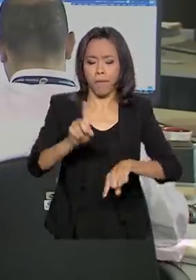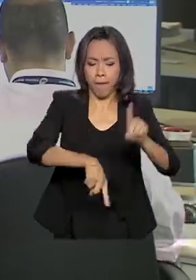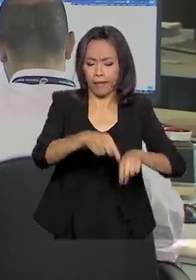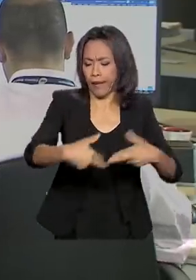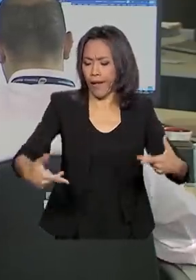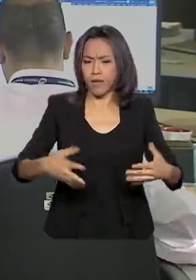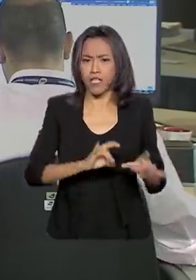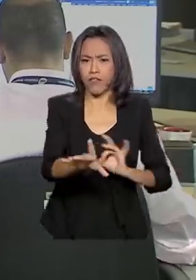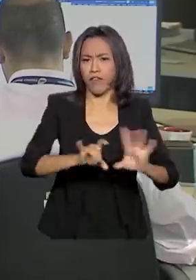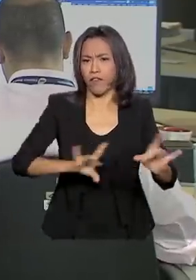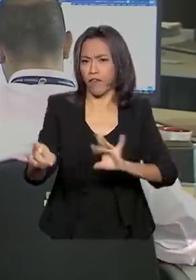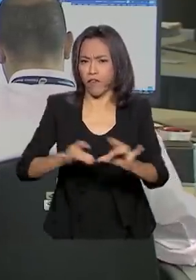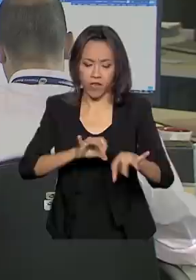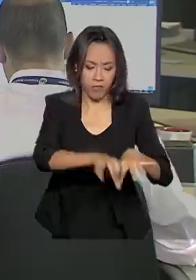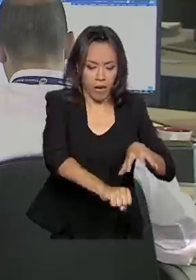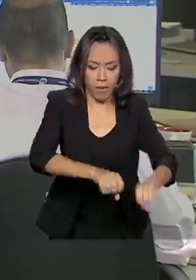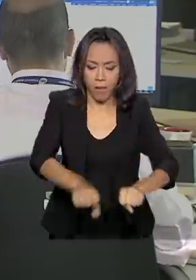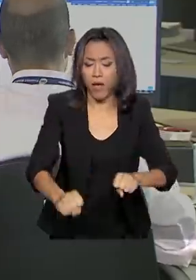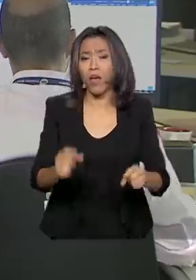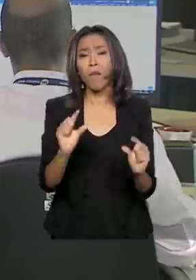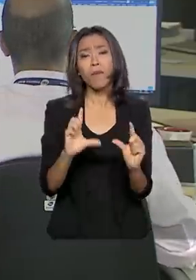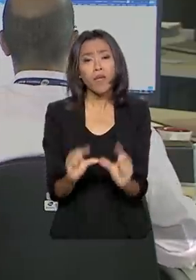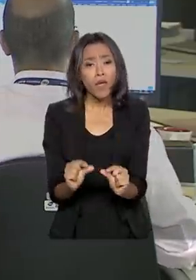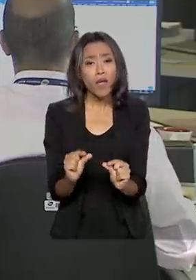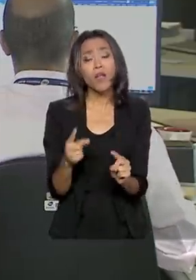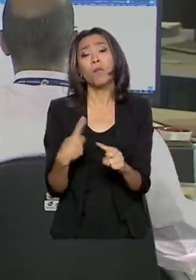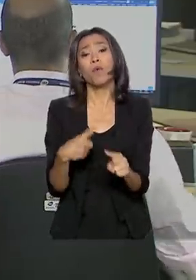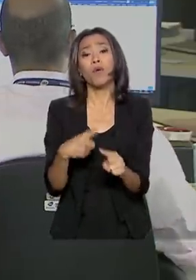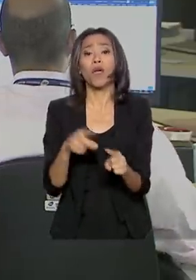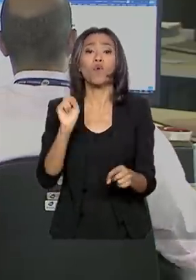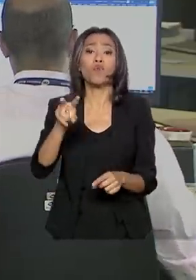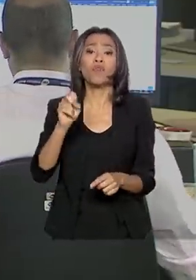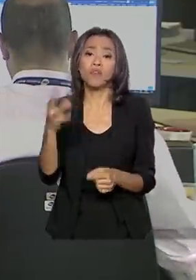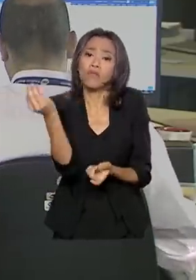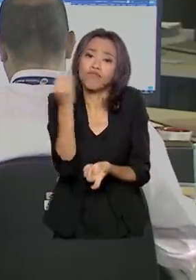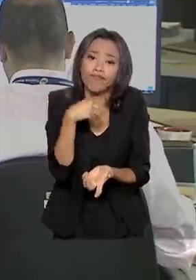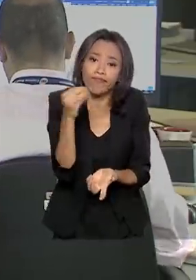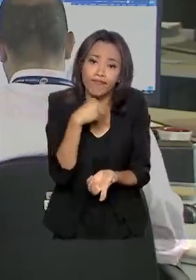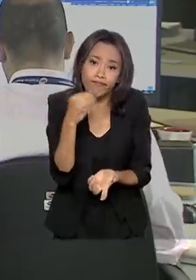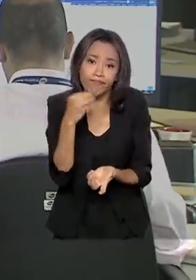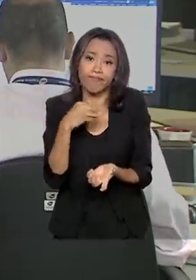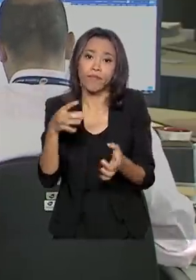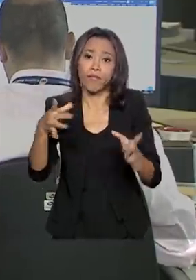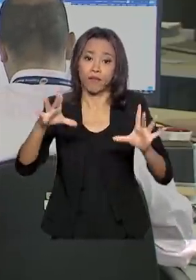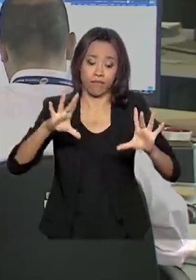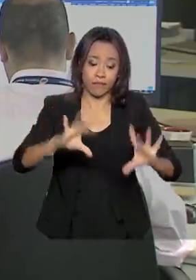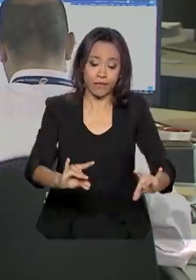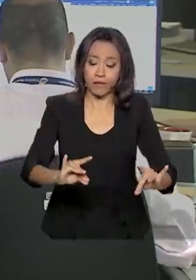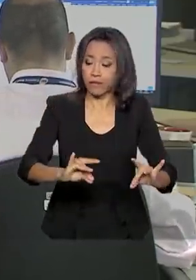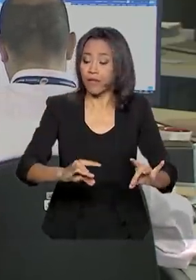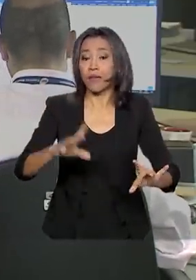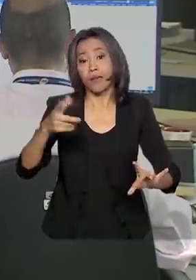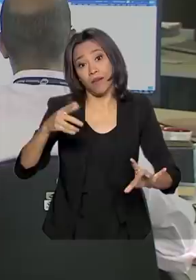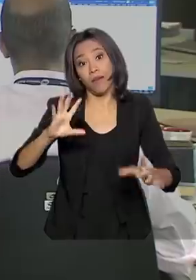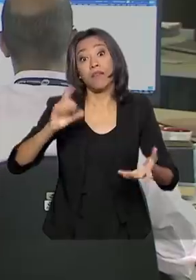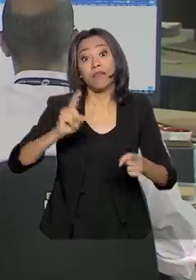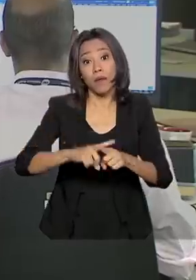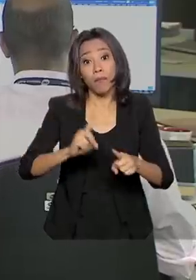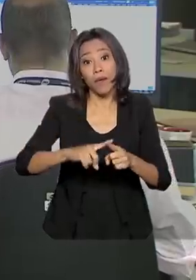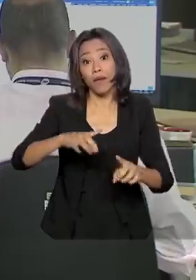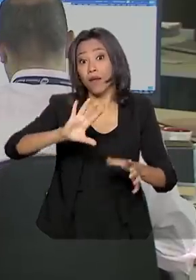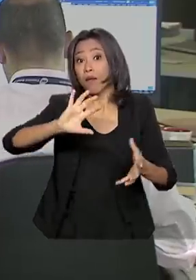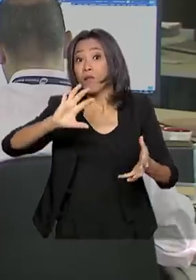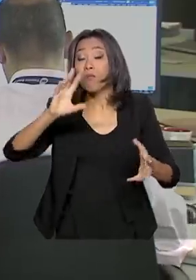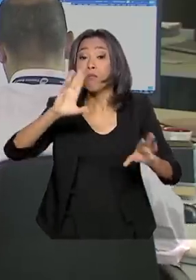comerciais é pequena. Isso porque o vírus é pouco resistente no ambiente e a diferentes condições de temperatura. Por ser